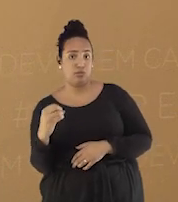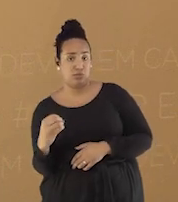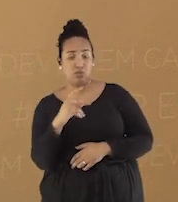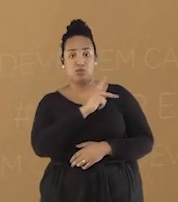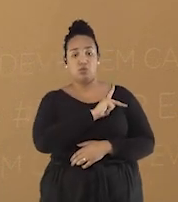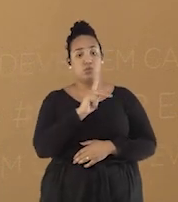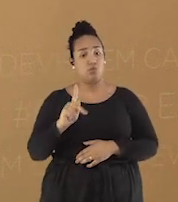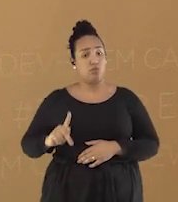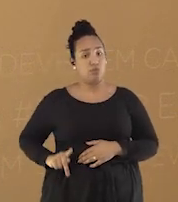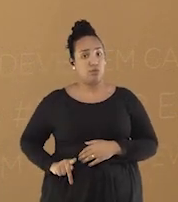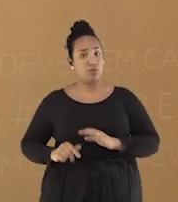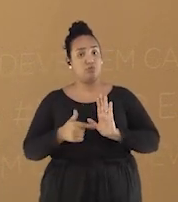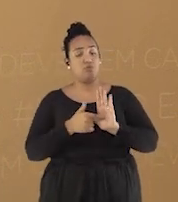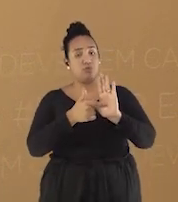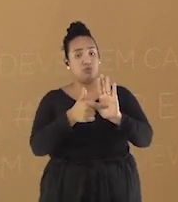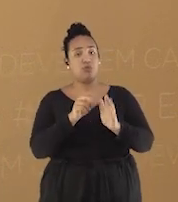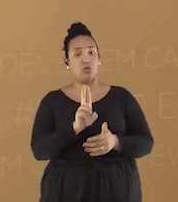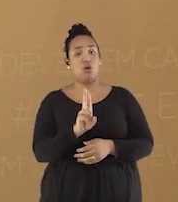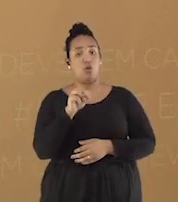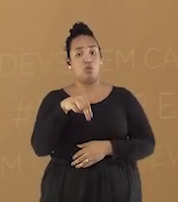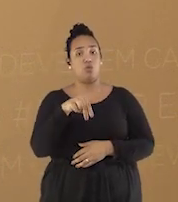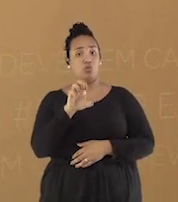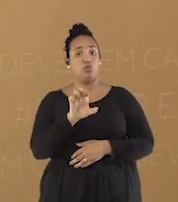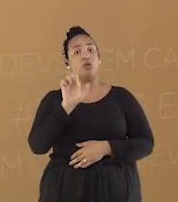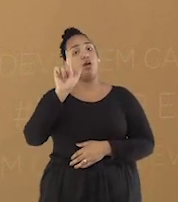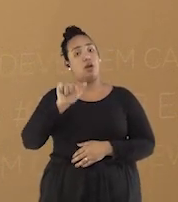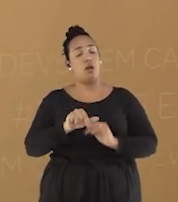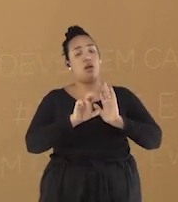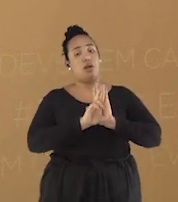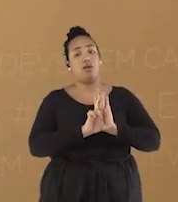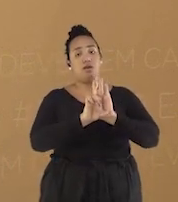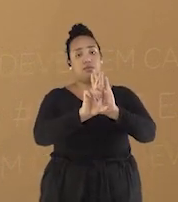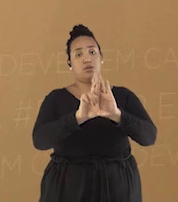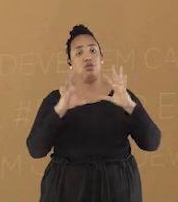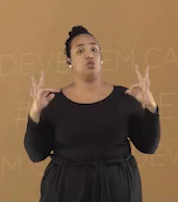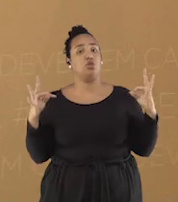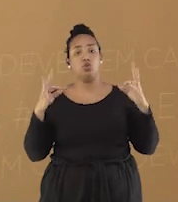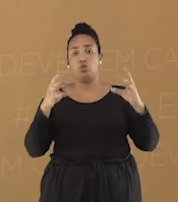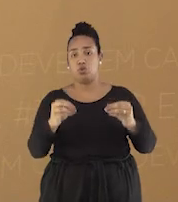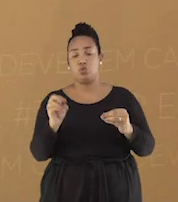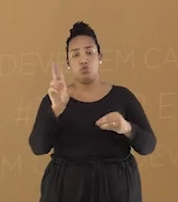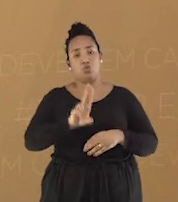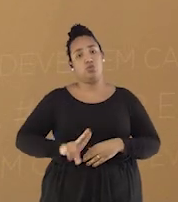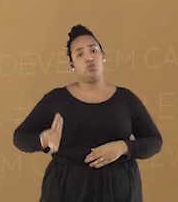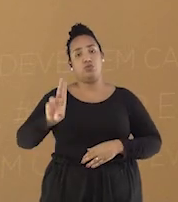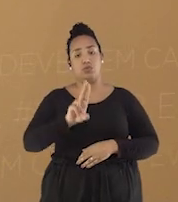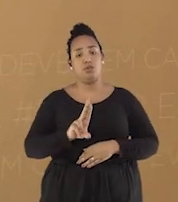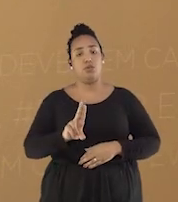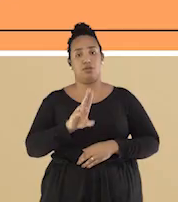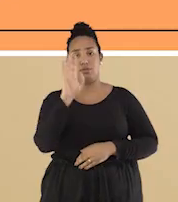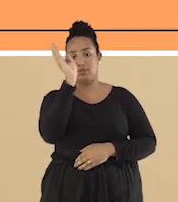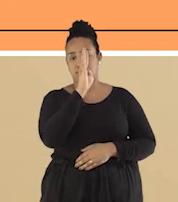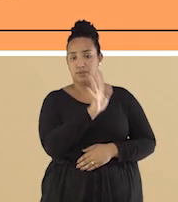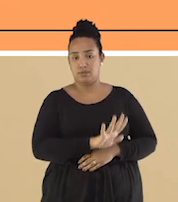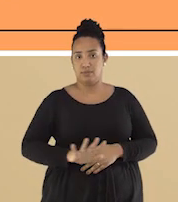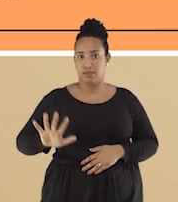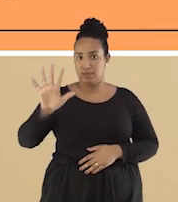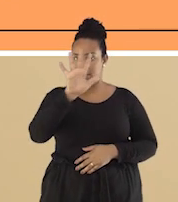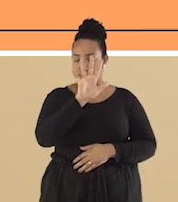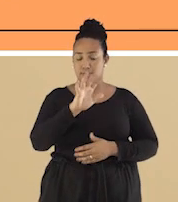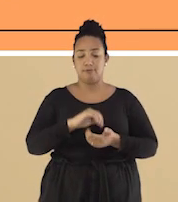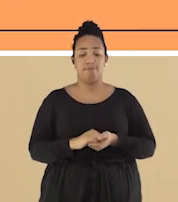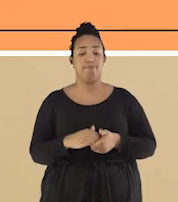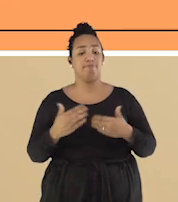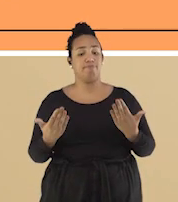oficializou a UNE como entidade representativa de todos os universitários brasileiros. Durante as